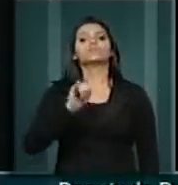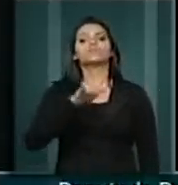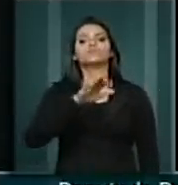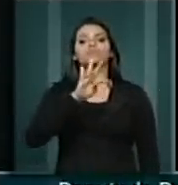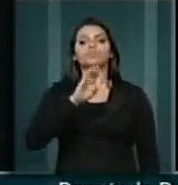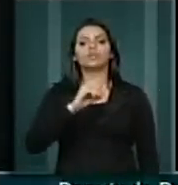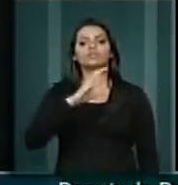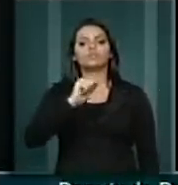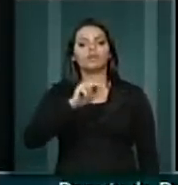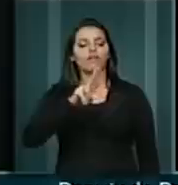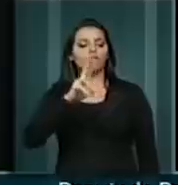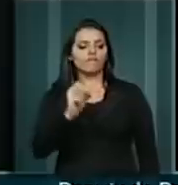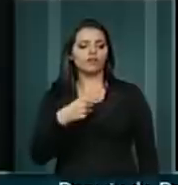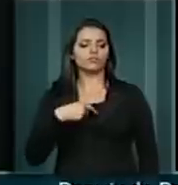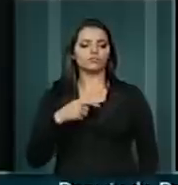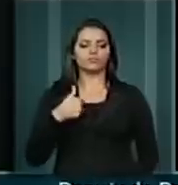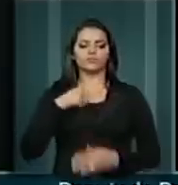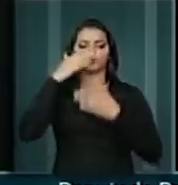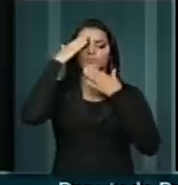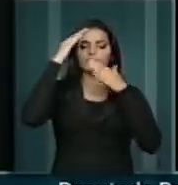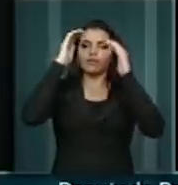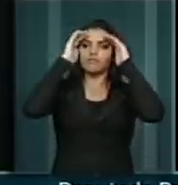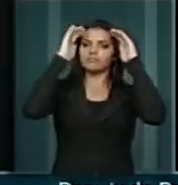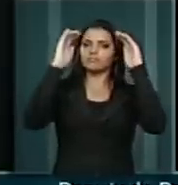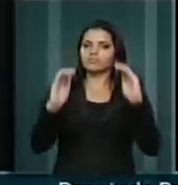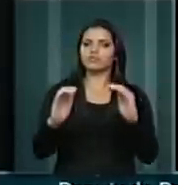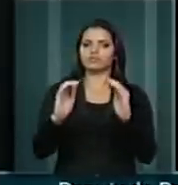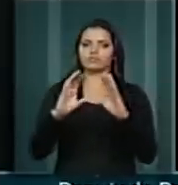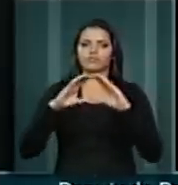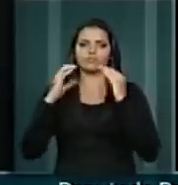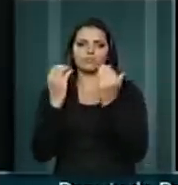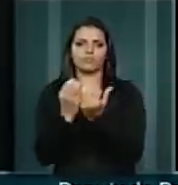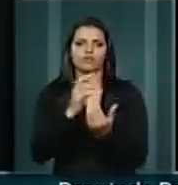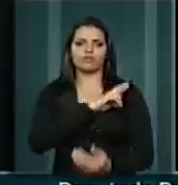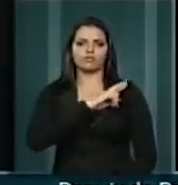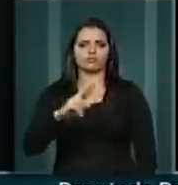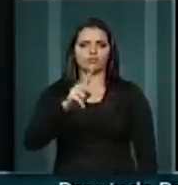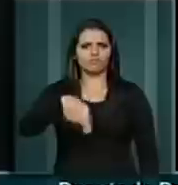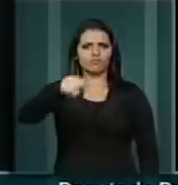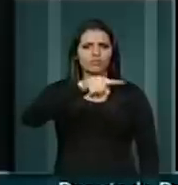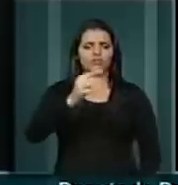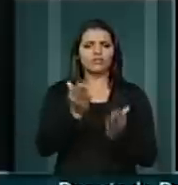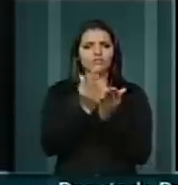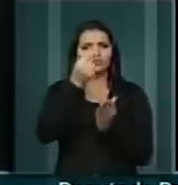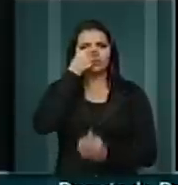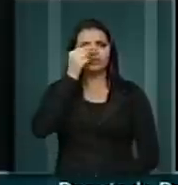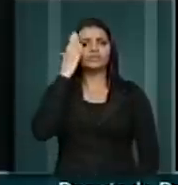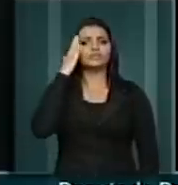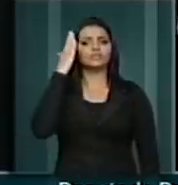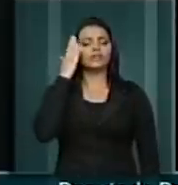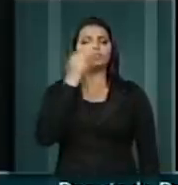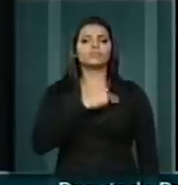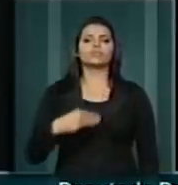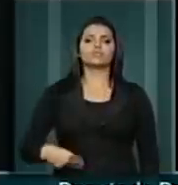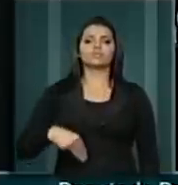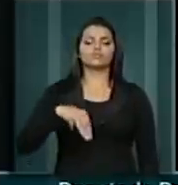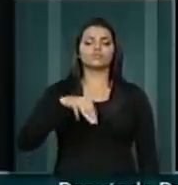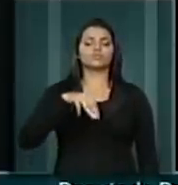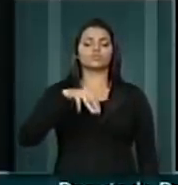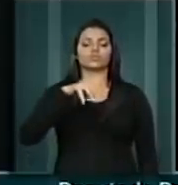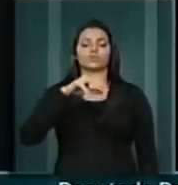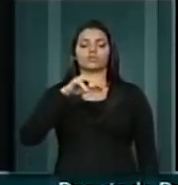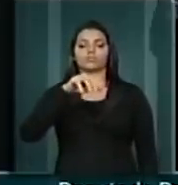preza as comunidades religiosas. Os próprios evangélicos sabem que o ministro Gilberto Carvalho mantém enormes